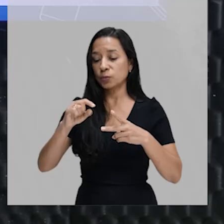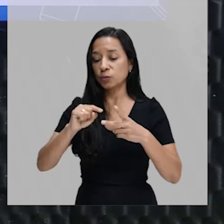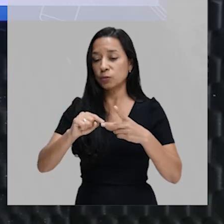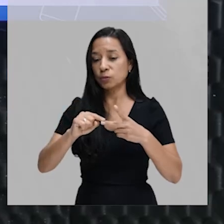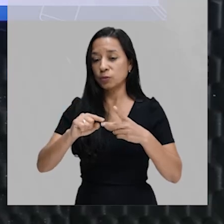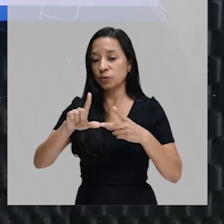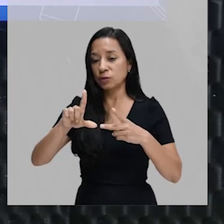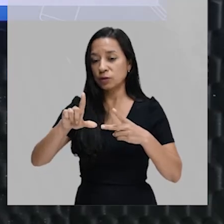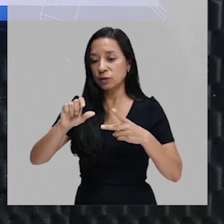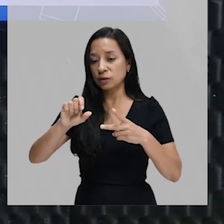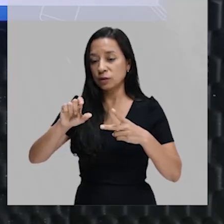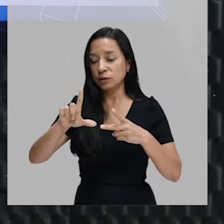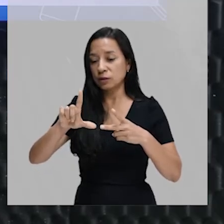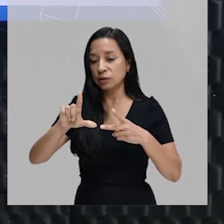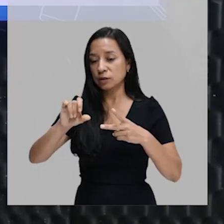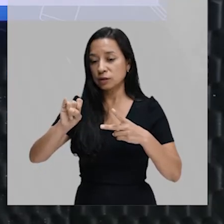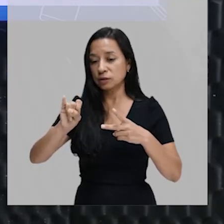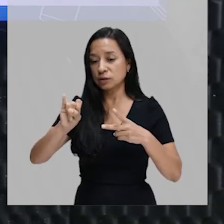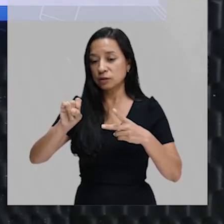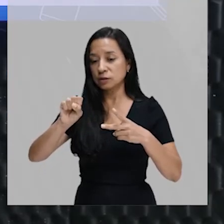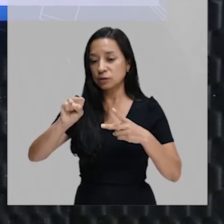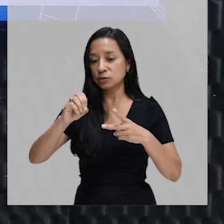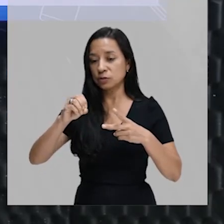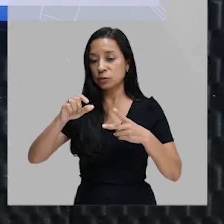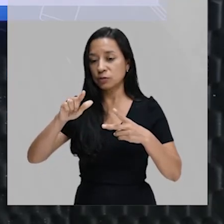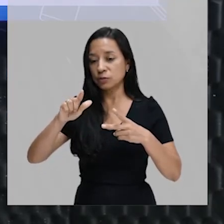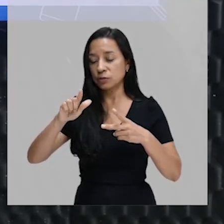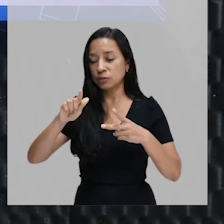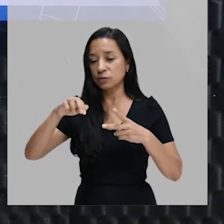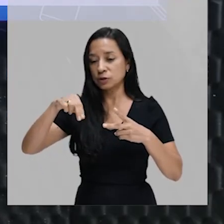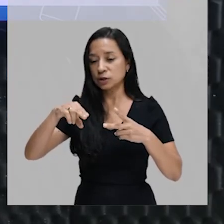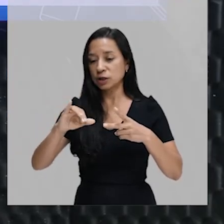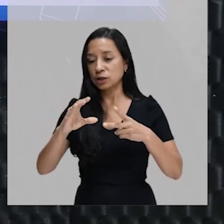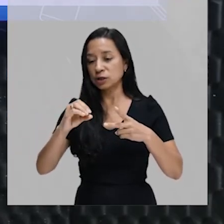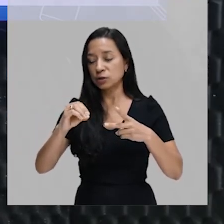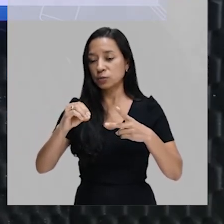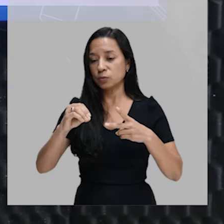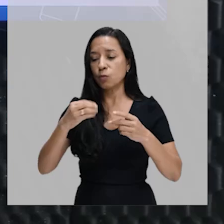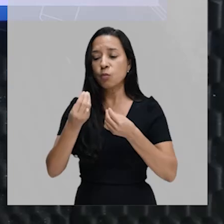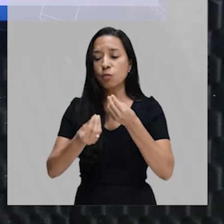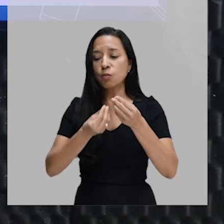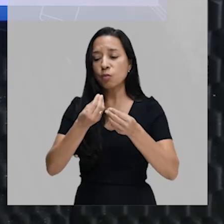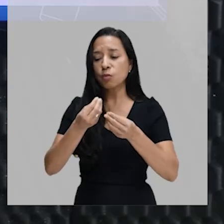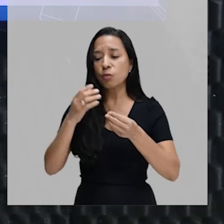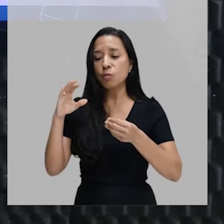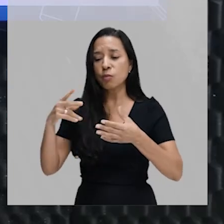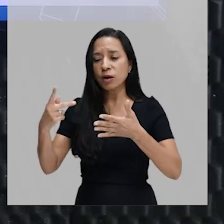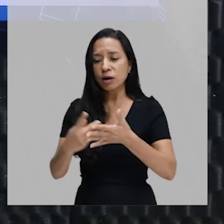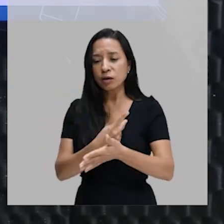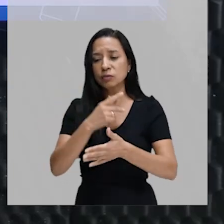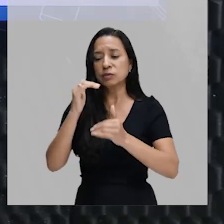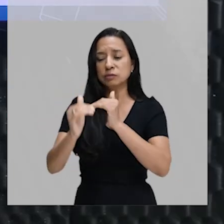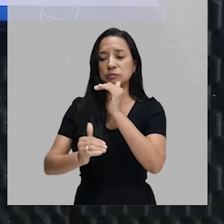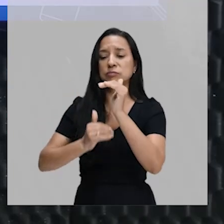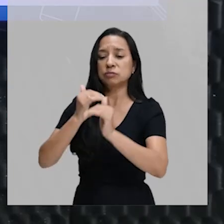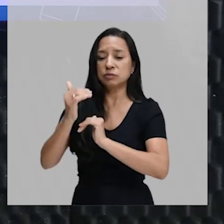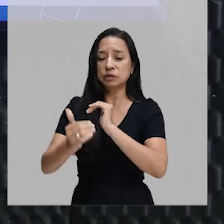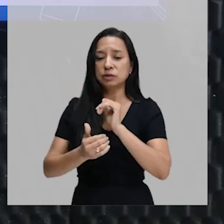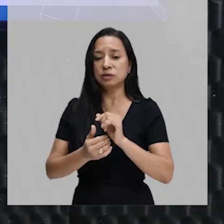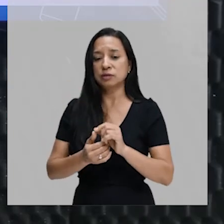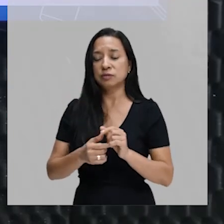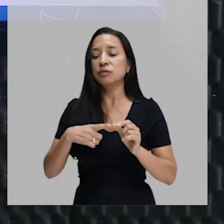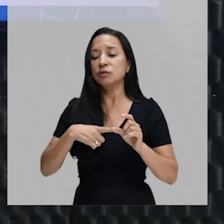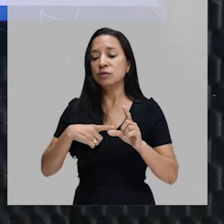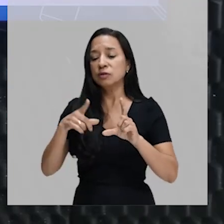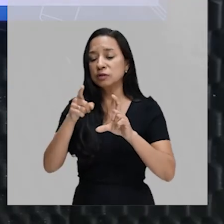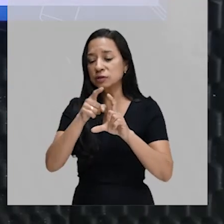lisogênico. Como é que acontece esse processo aqui? Então, vamos lá. Eu tenho aqui uma bactéria que não está